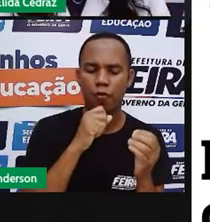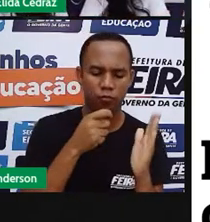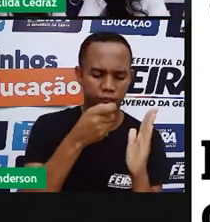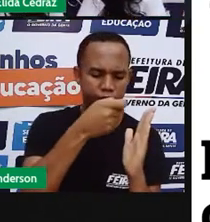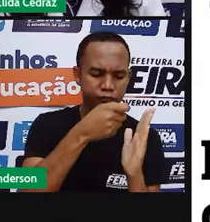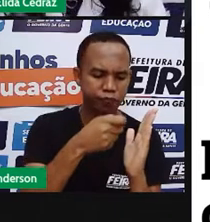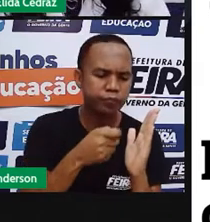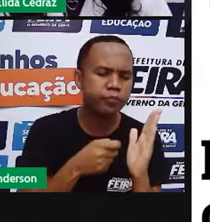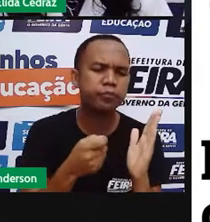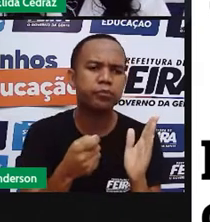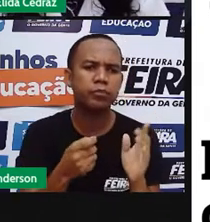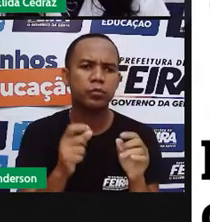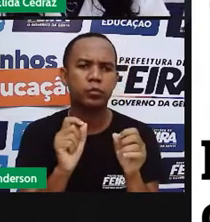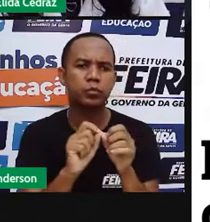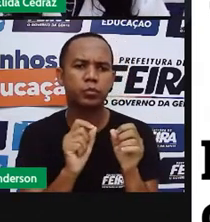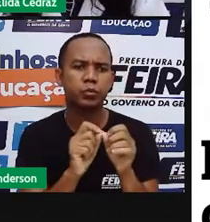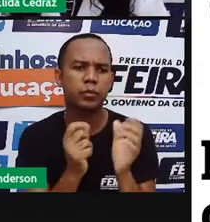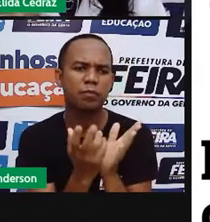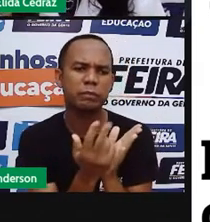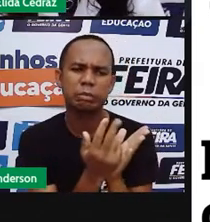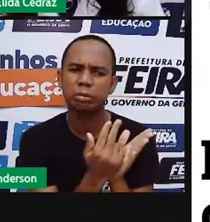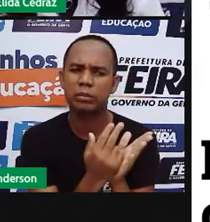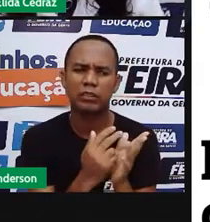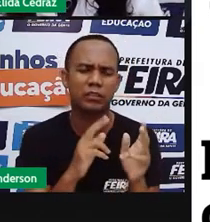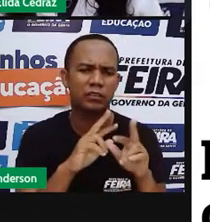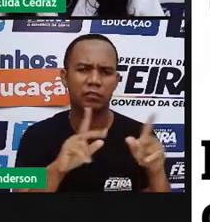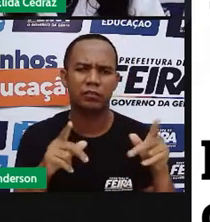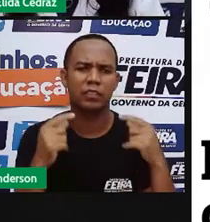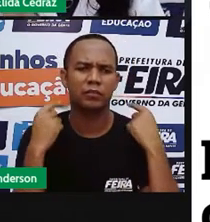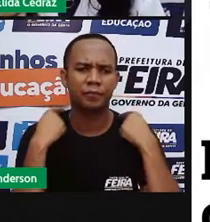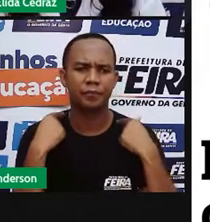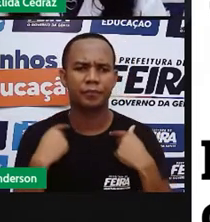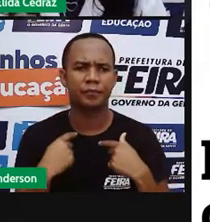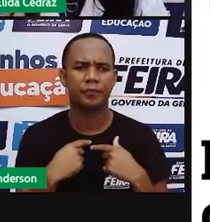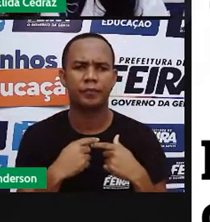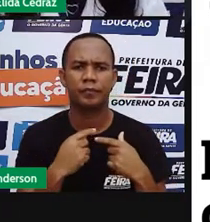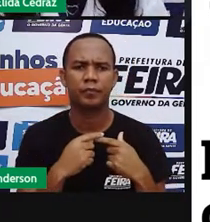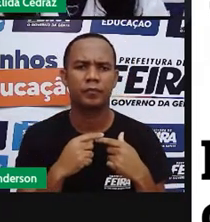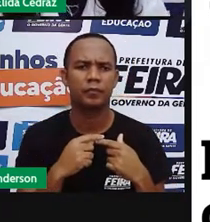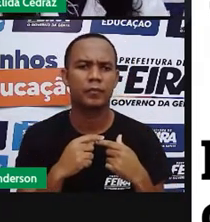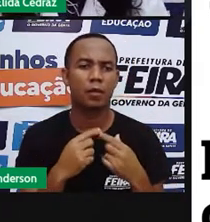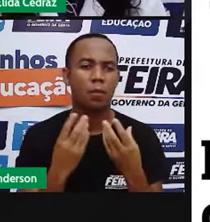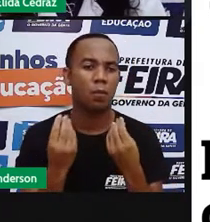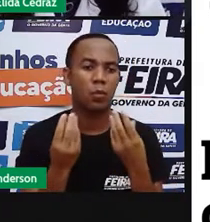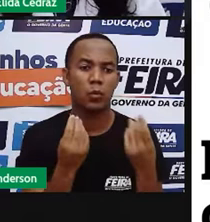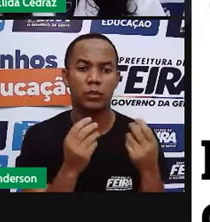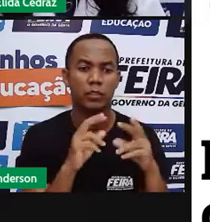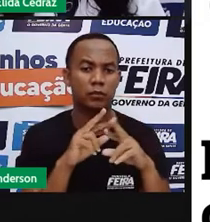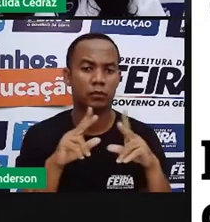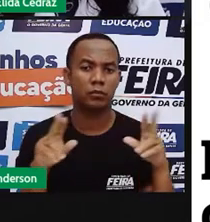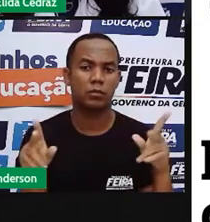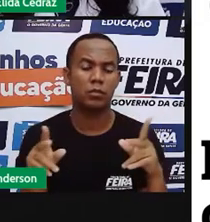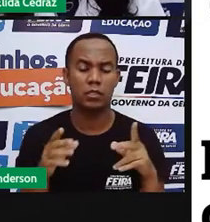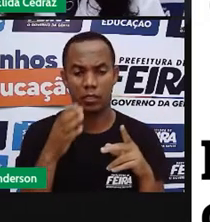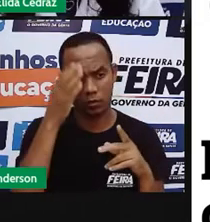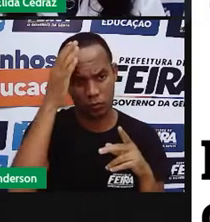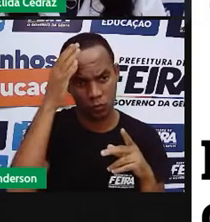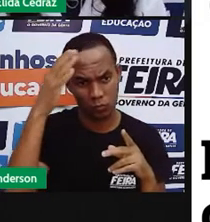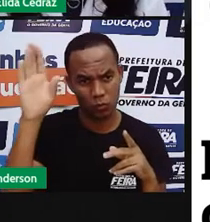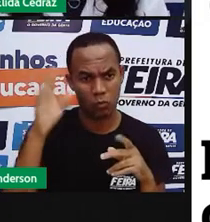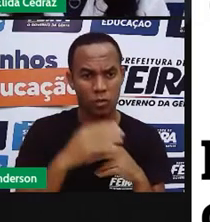Artesanatos, diversos, bijuterias, eles são carregados da cultura.